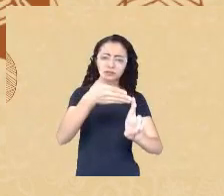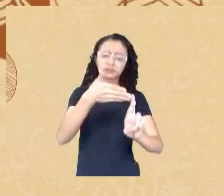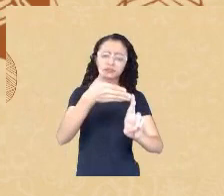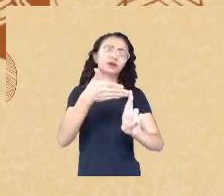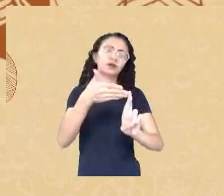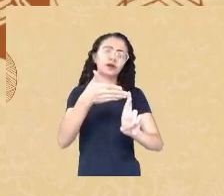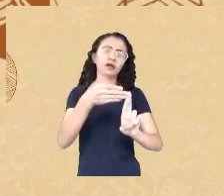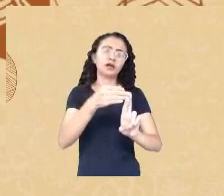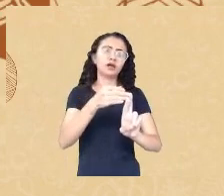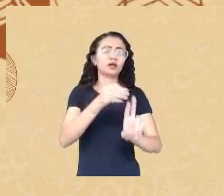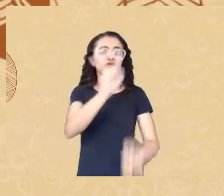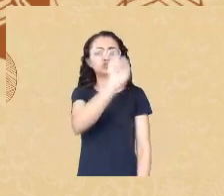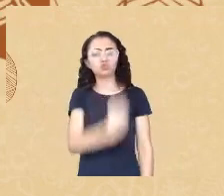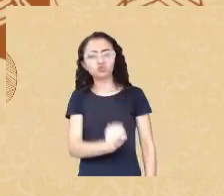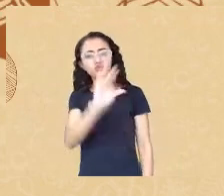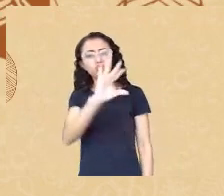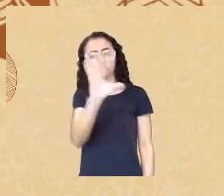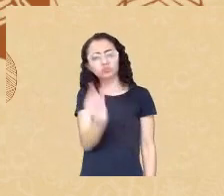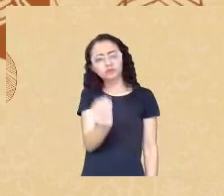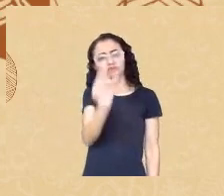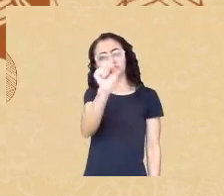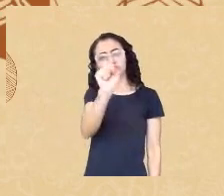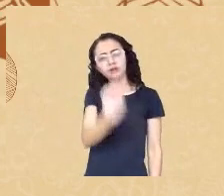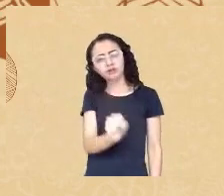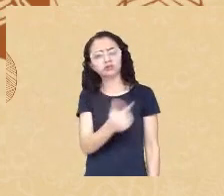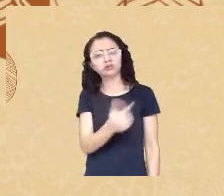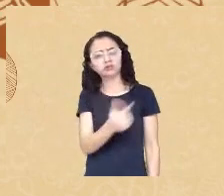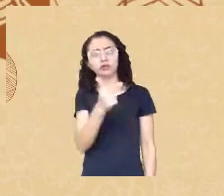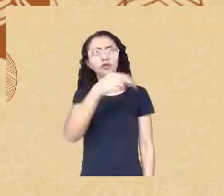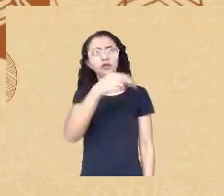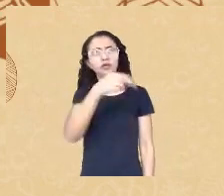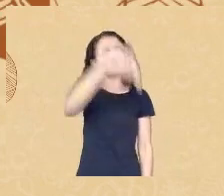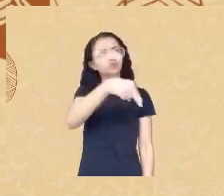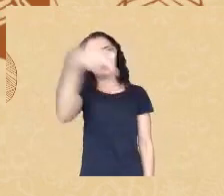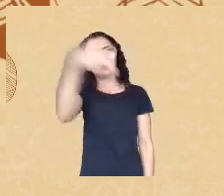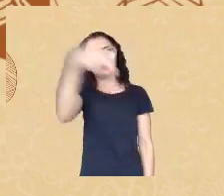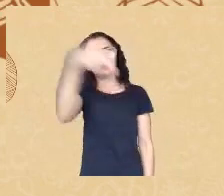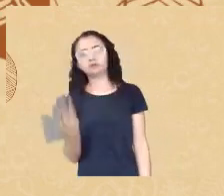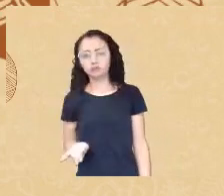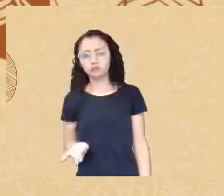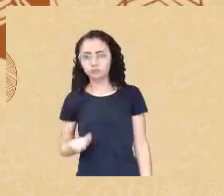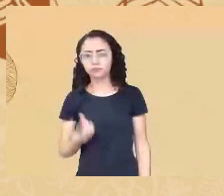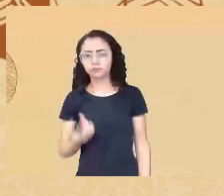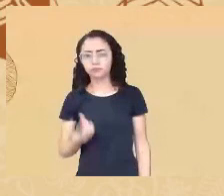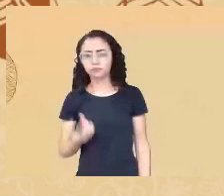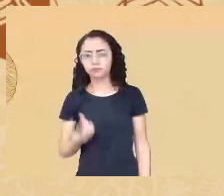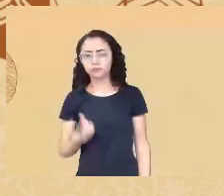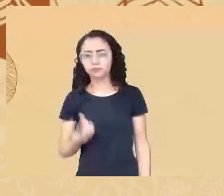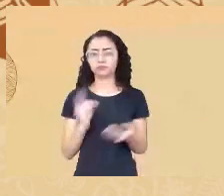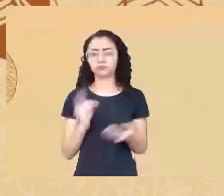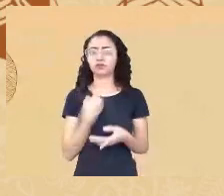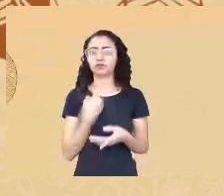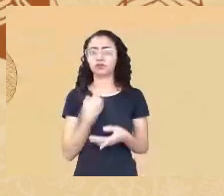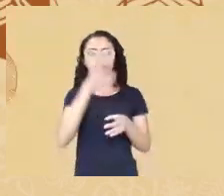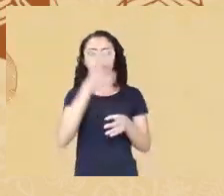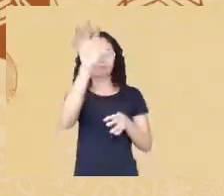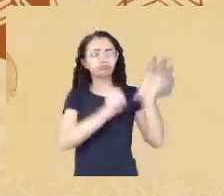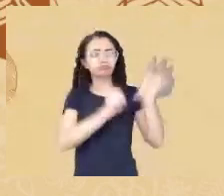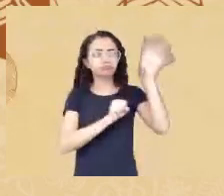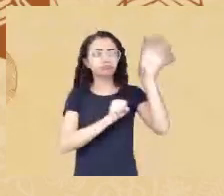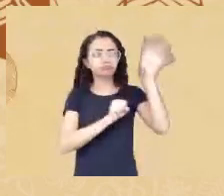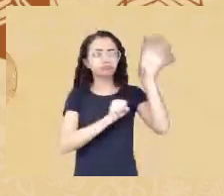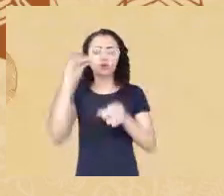do centro-oeste não tem da região norte então esses elementos a gente tem incorporado então a gente tem buscado incluir autoras a gente tem